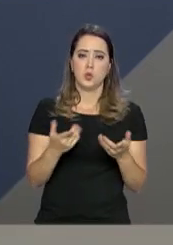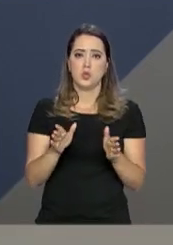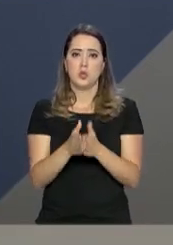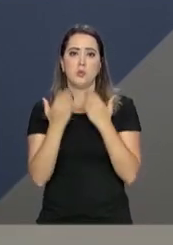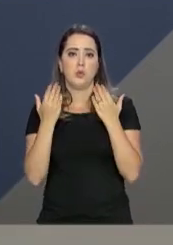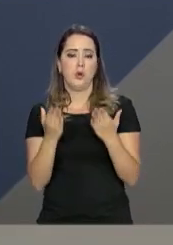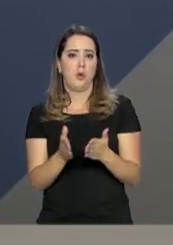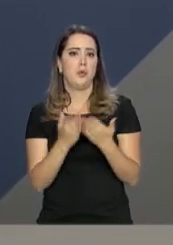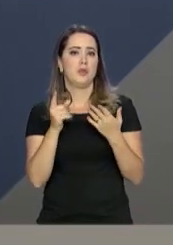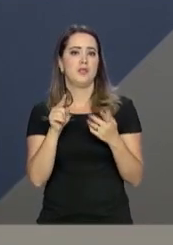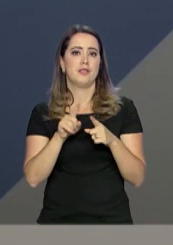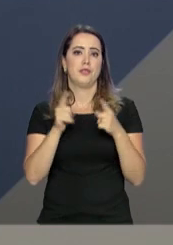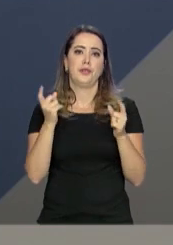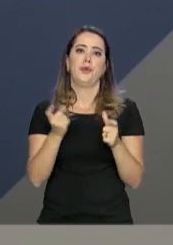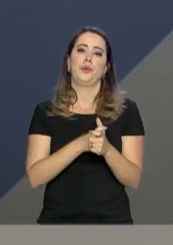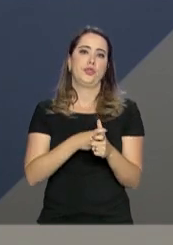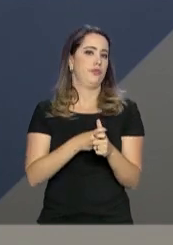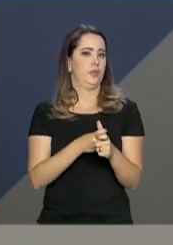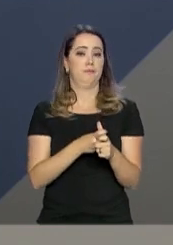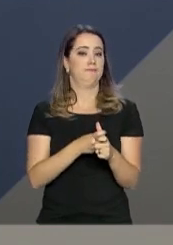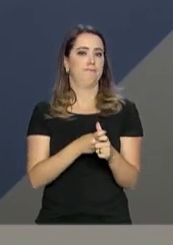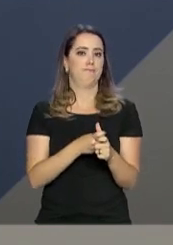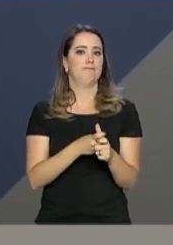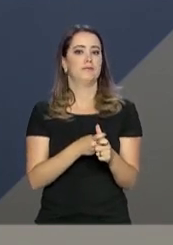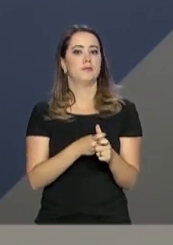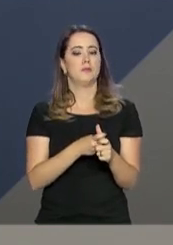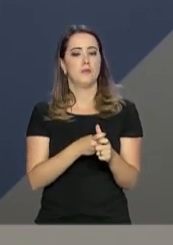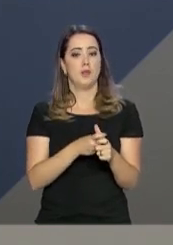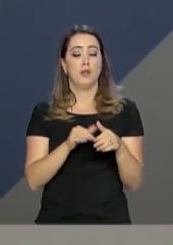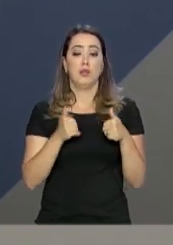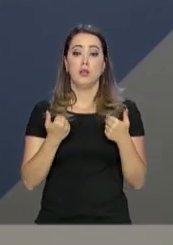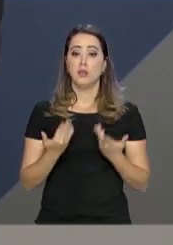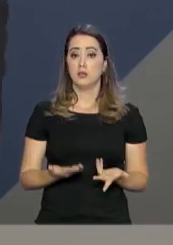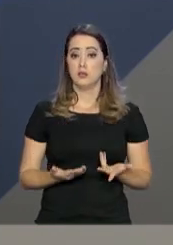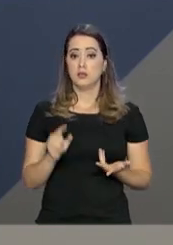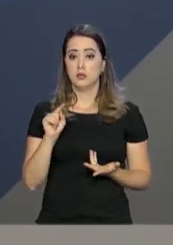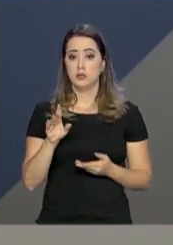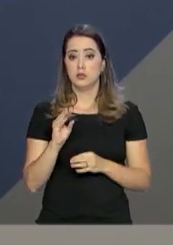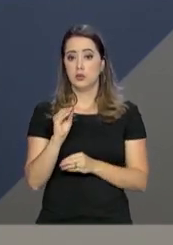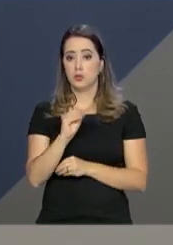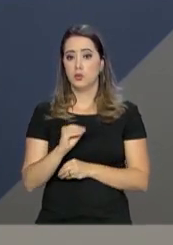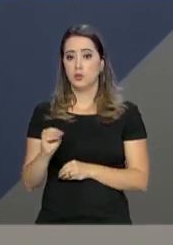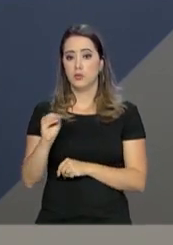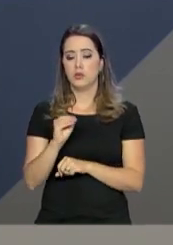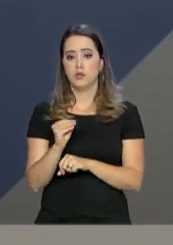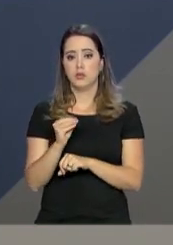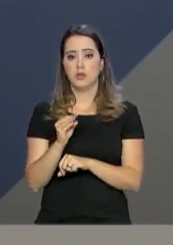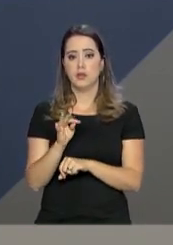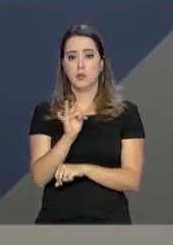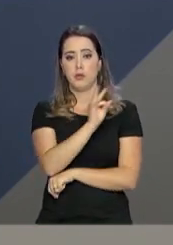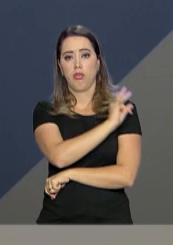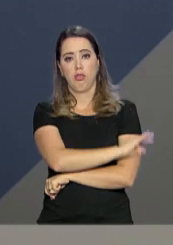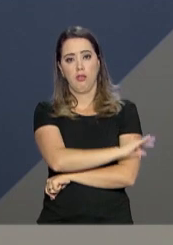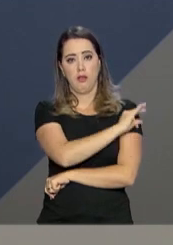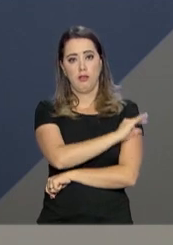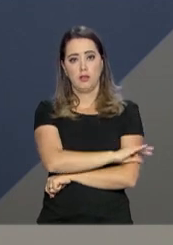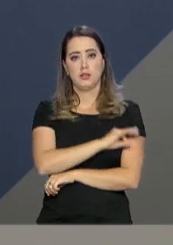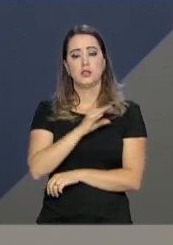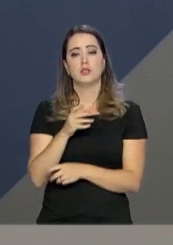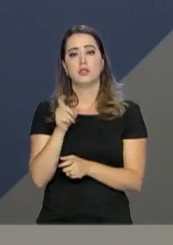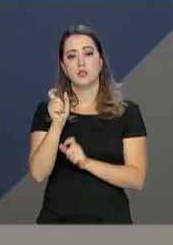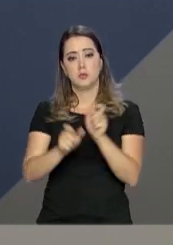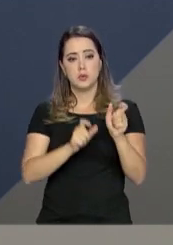vulneráveis e endividadas. Por isso, a assistência técnica que é prestada a esses